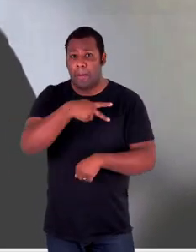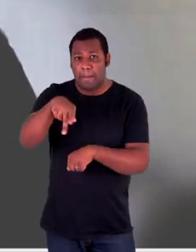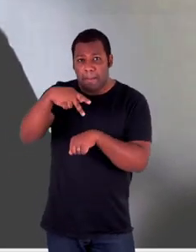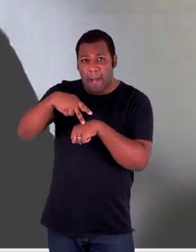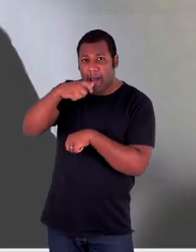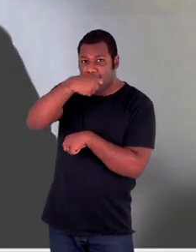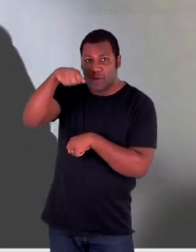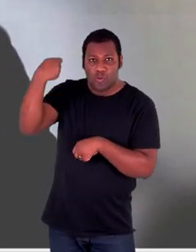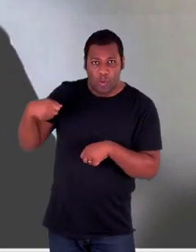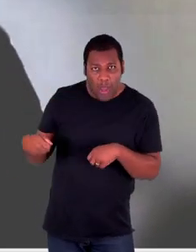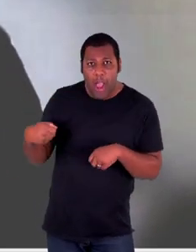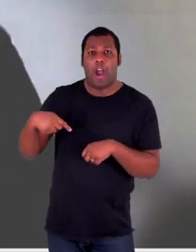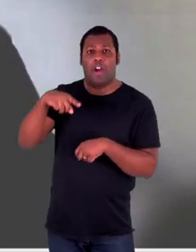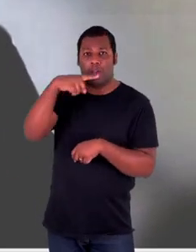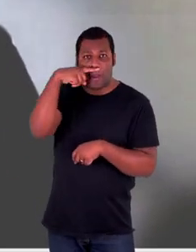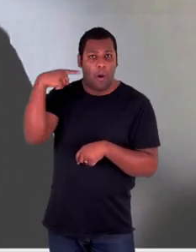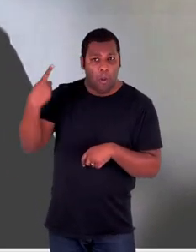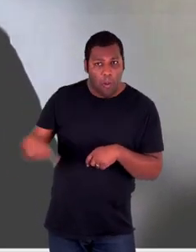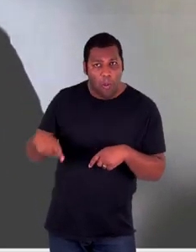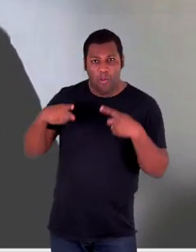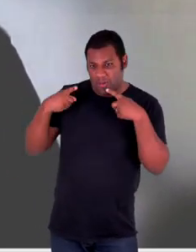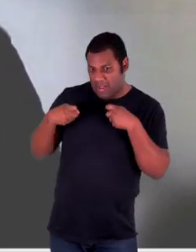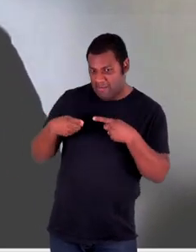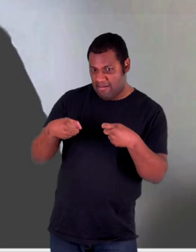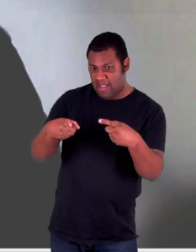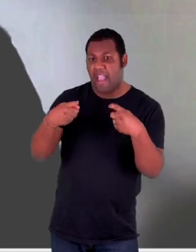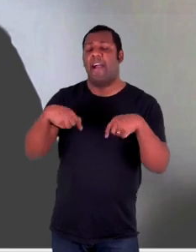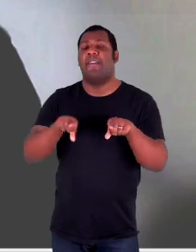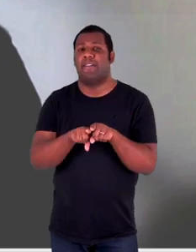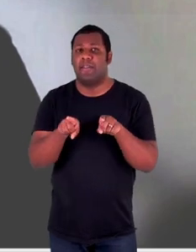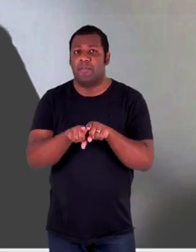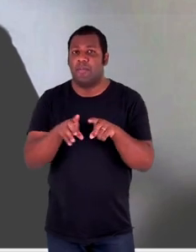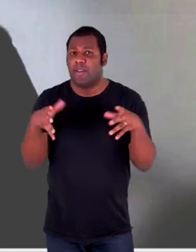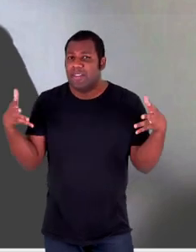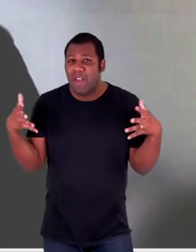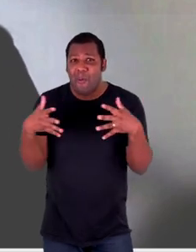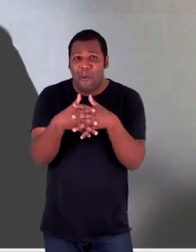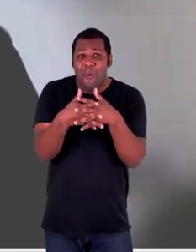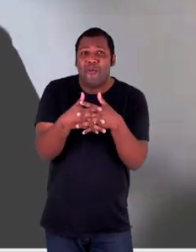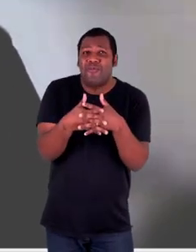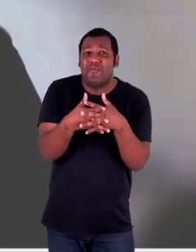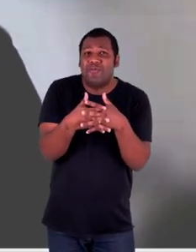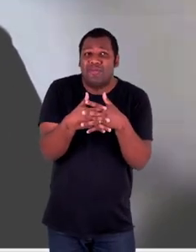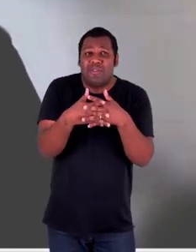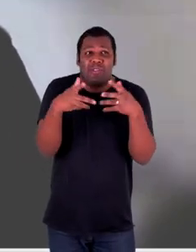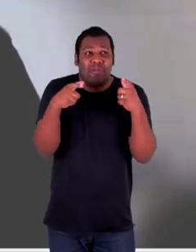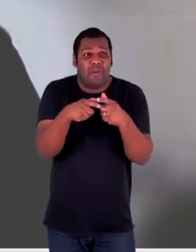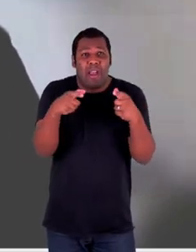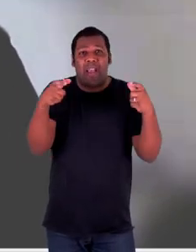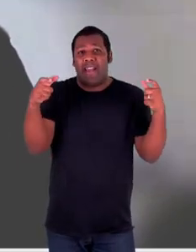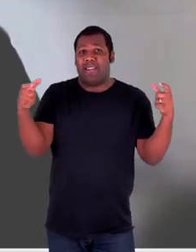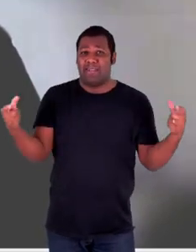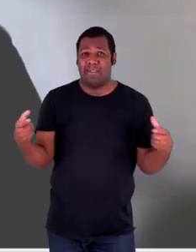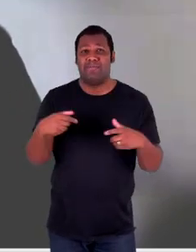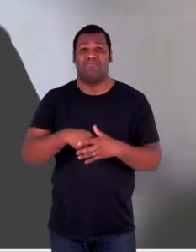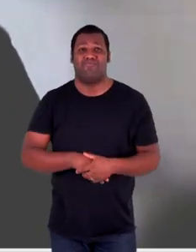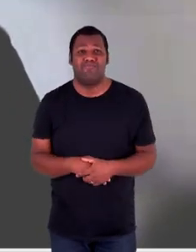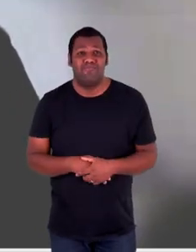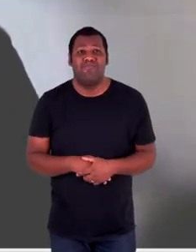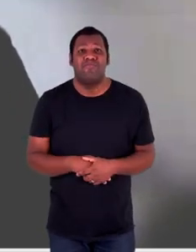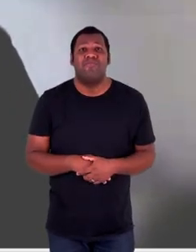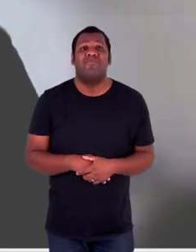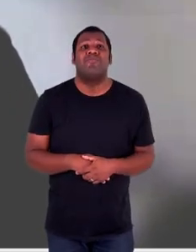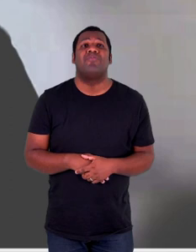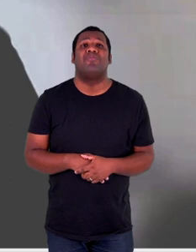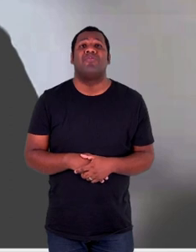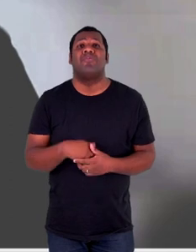-Rússia, como mais recentemente os conflitos que vão se escalando no Oriente Médio, especialmente, seguidamente,